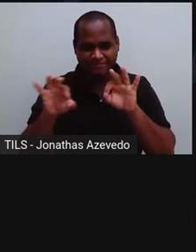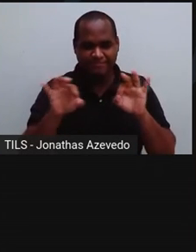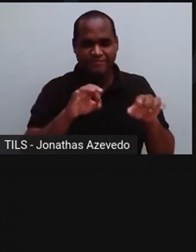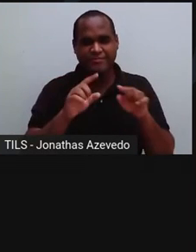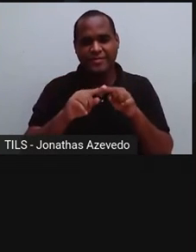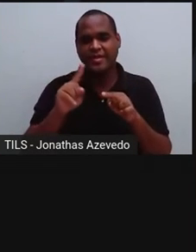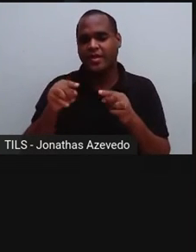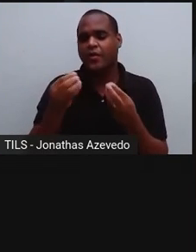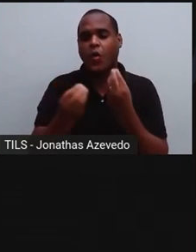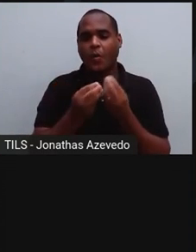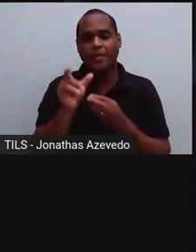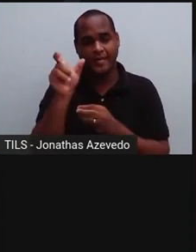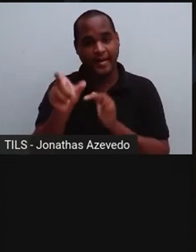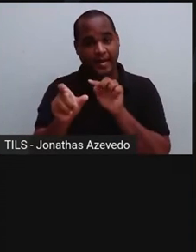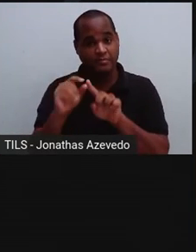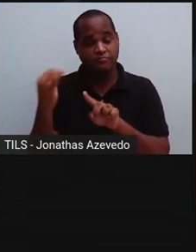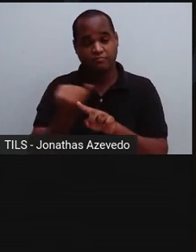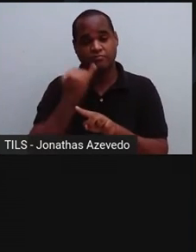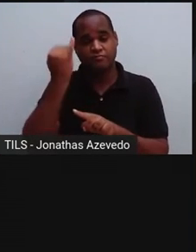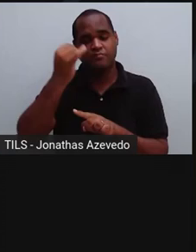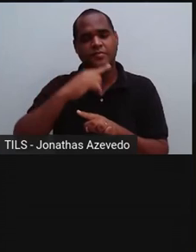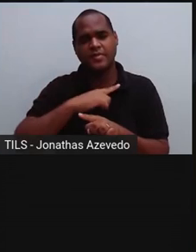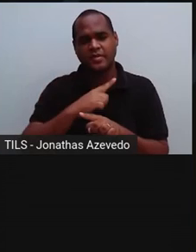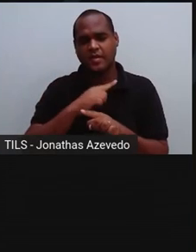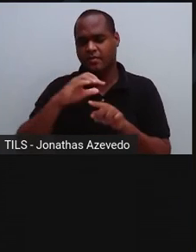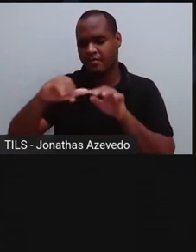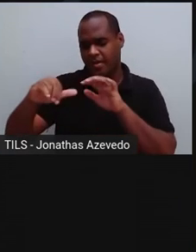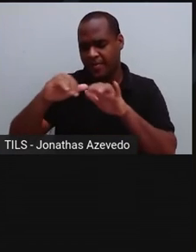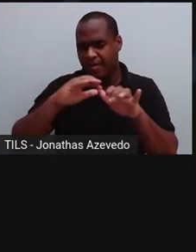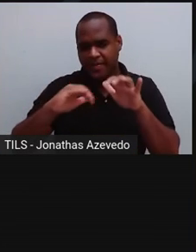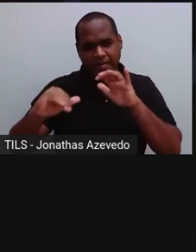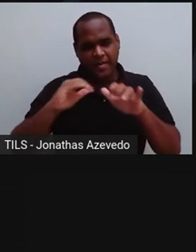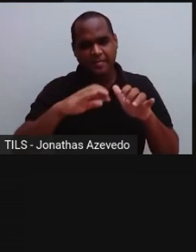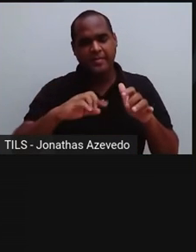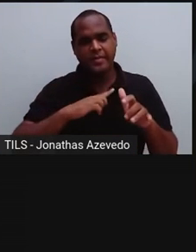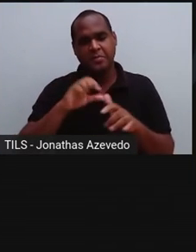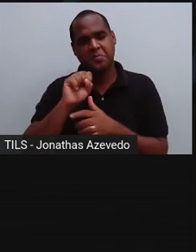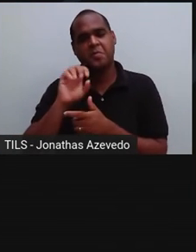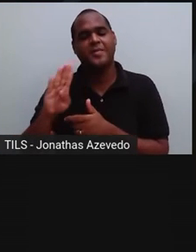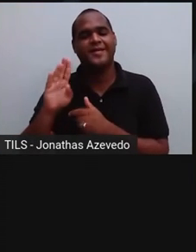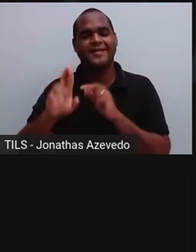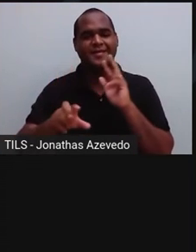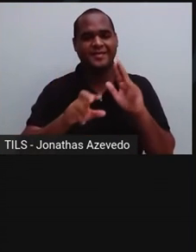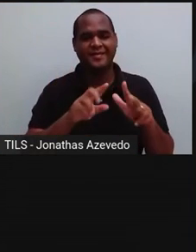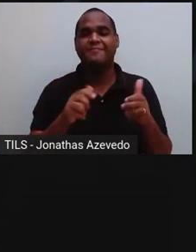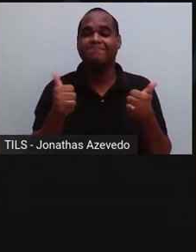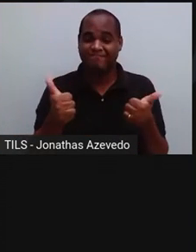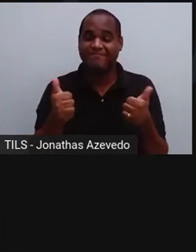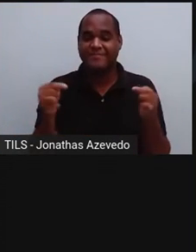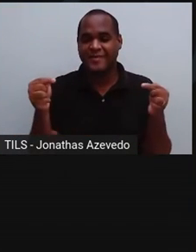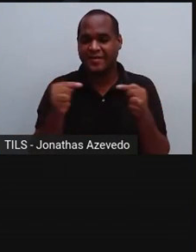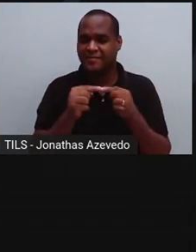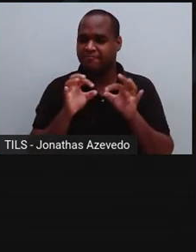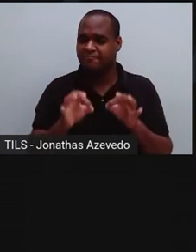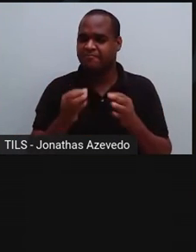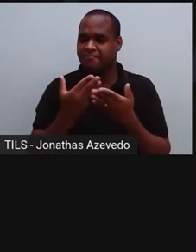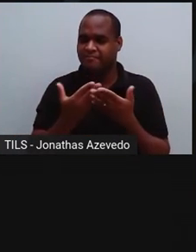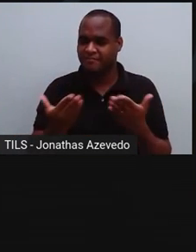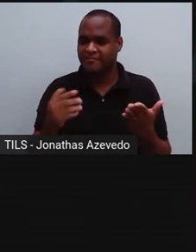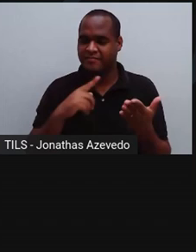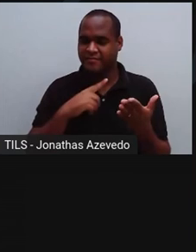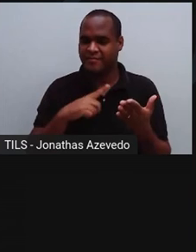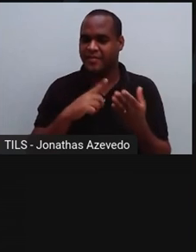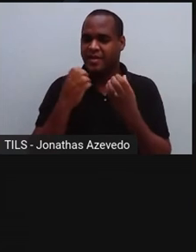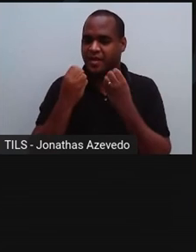responsável por separar os vapores de diferentes substâncias. Bom galera, é isso. Espero que isso possa dar um